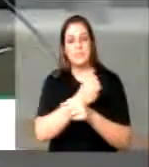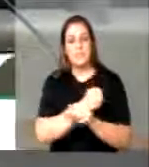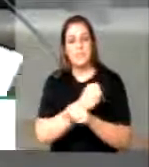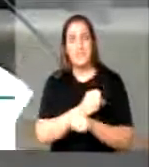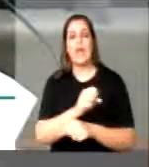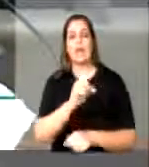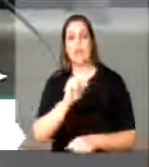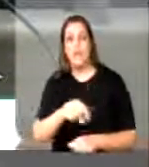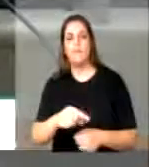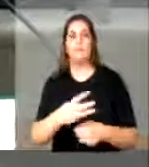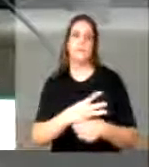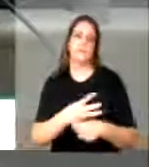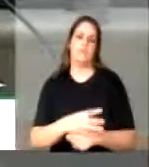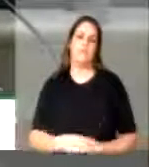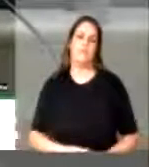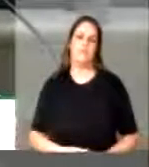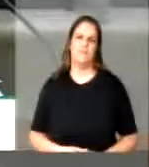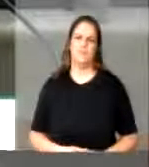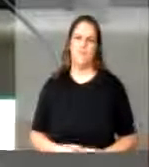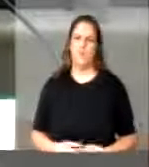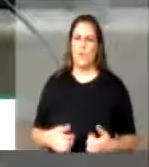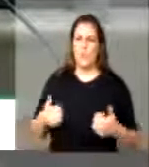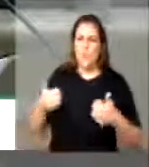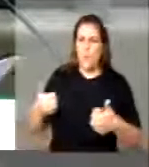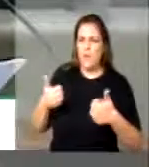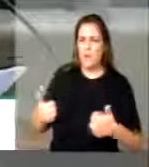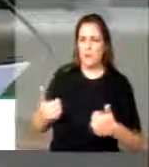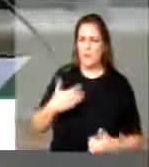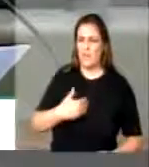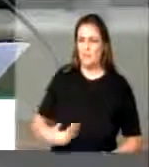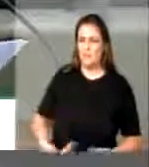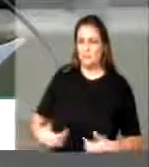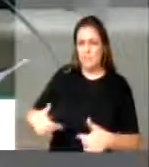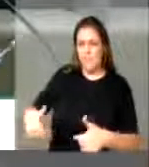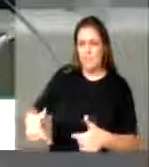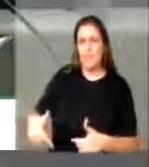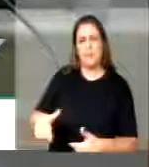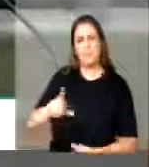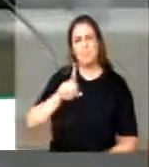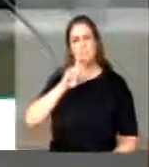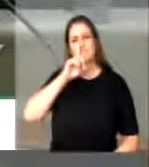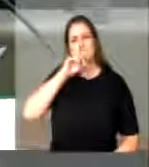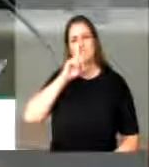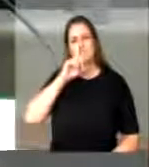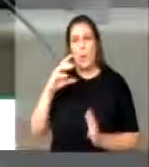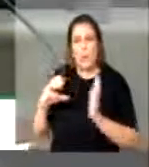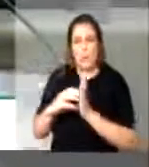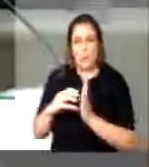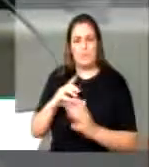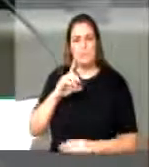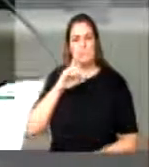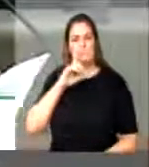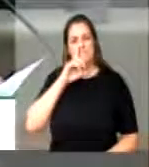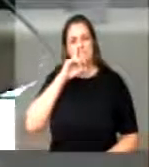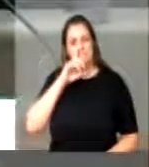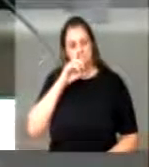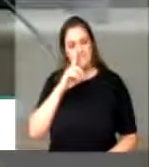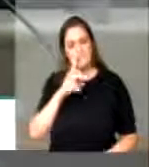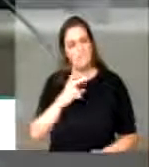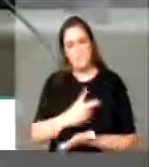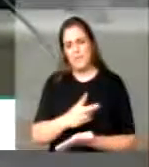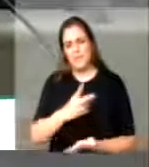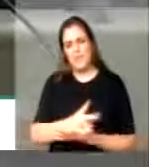concursos e a qualidade dos serviços públicos estão em risco. Mesmo que continuemos pagando mais